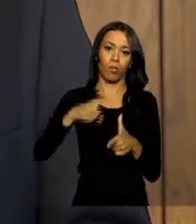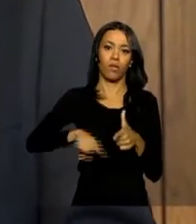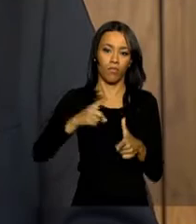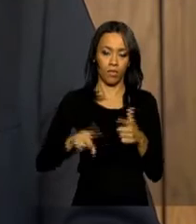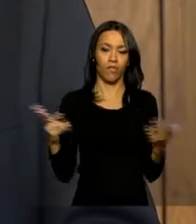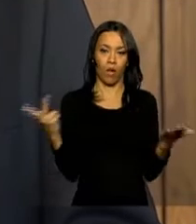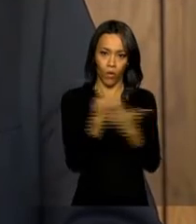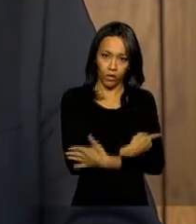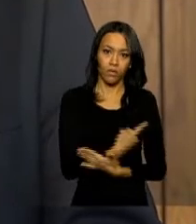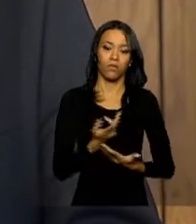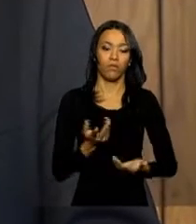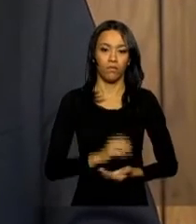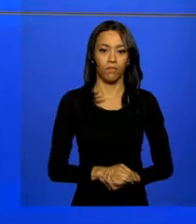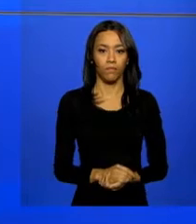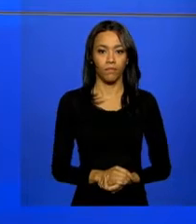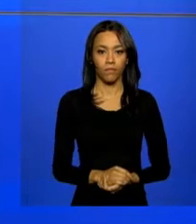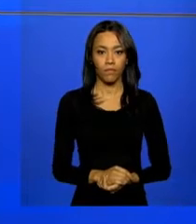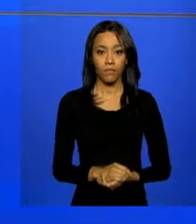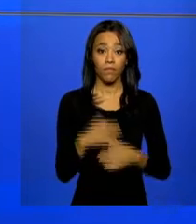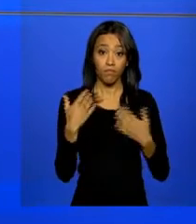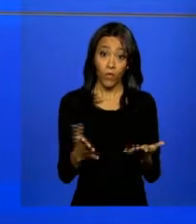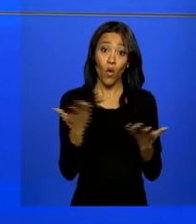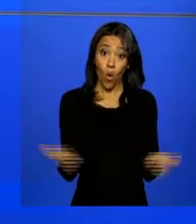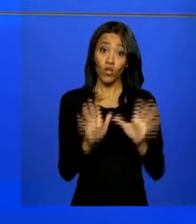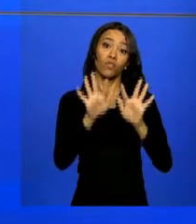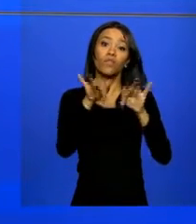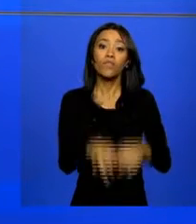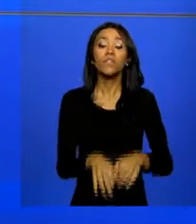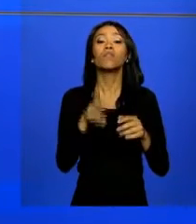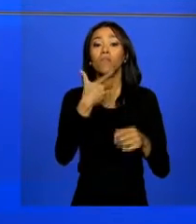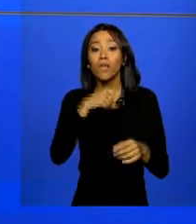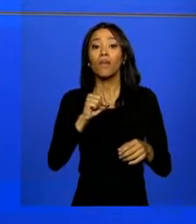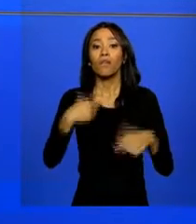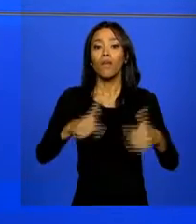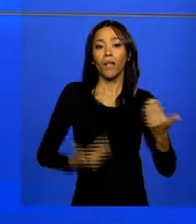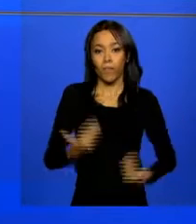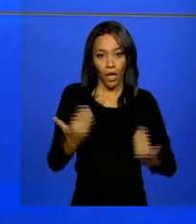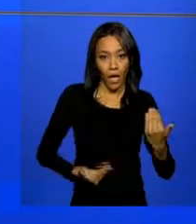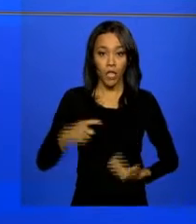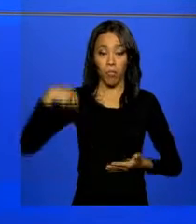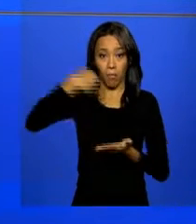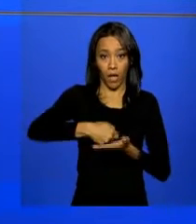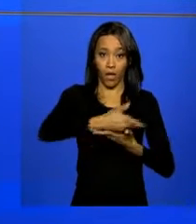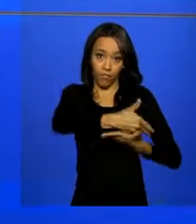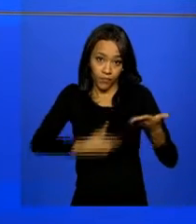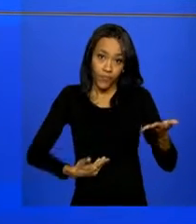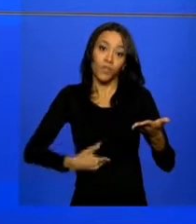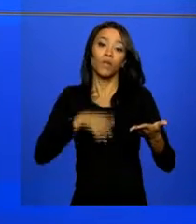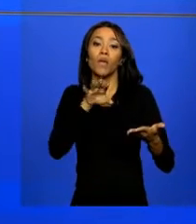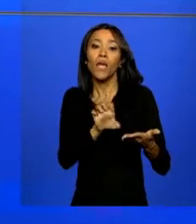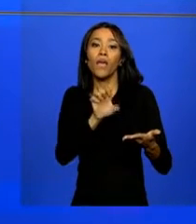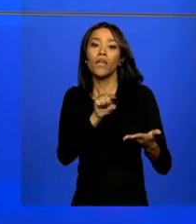ocorra o mais breve possível. Termina hoje o prazo para os empregadores domésticos pagarem a guia de janeiro do E